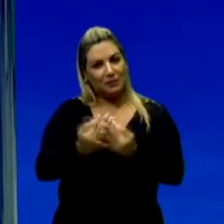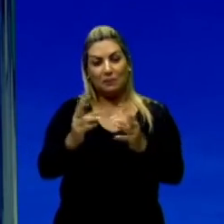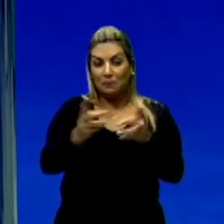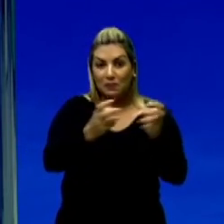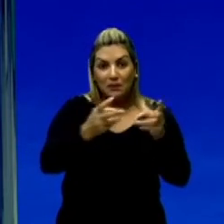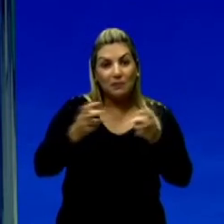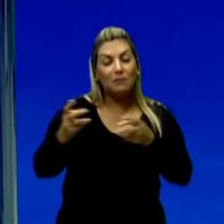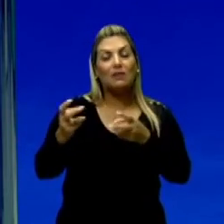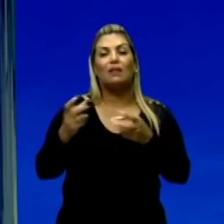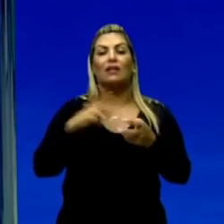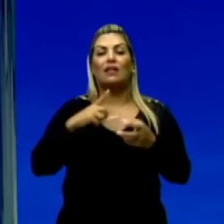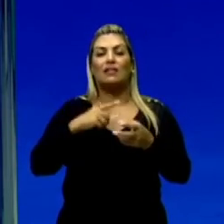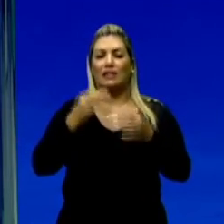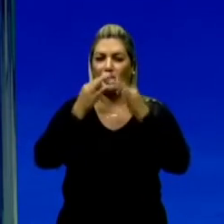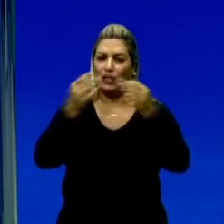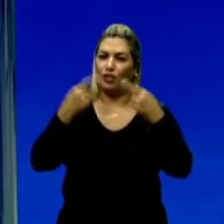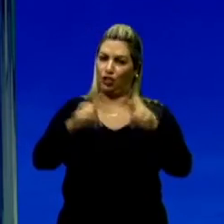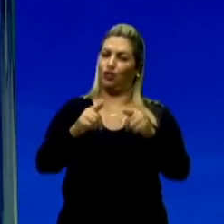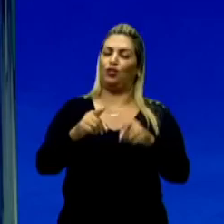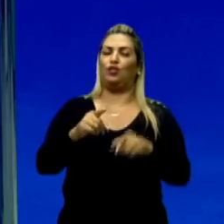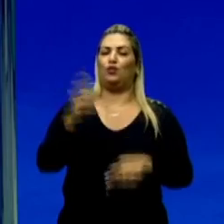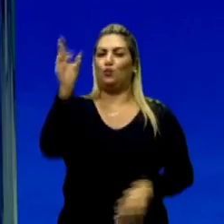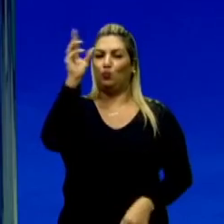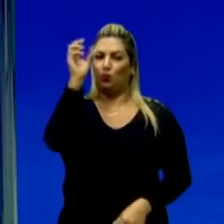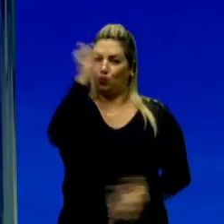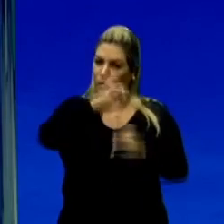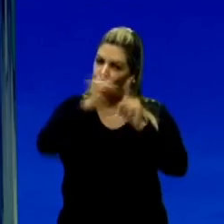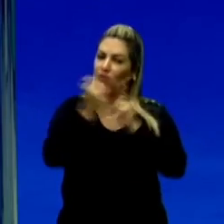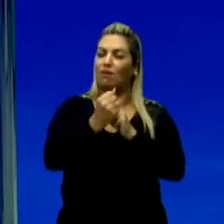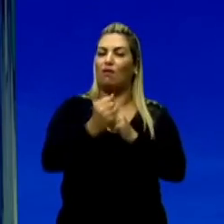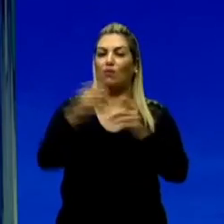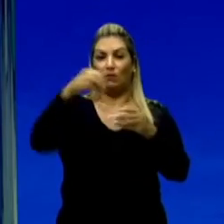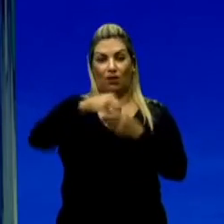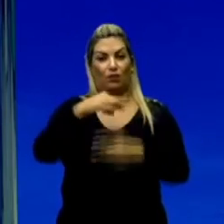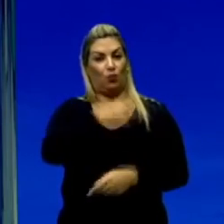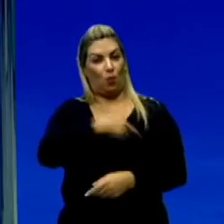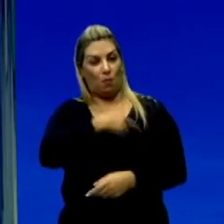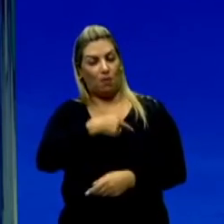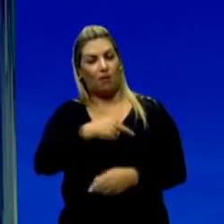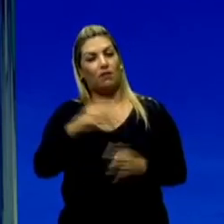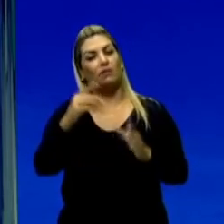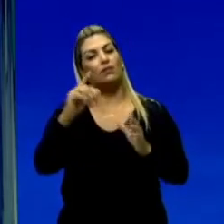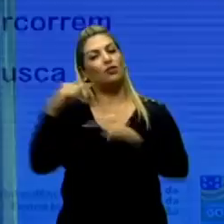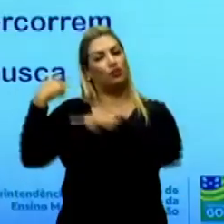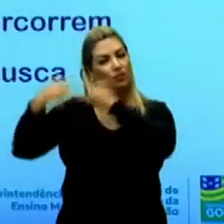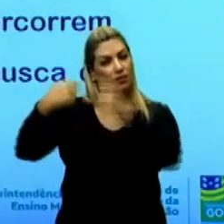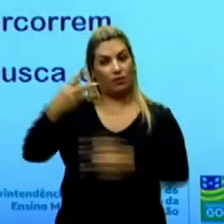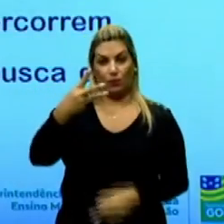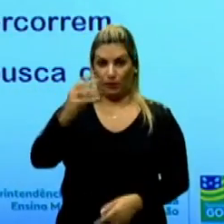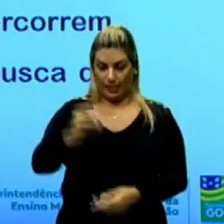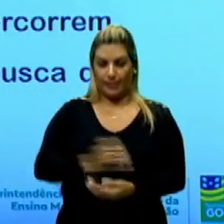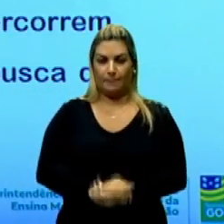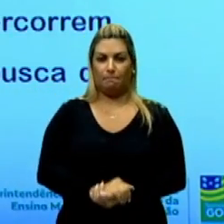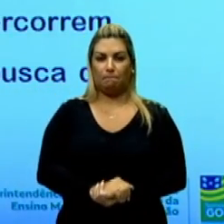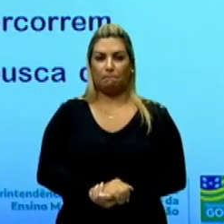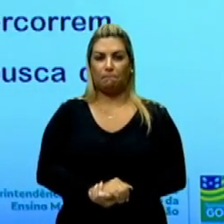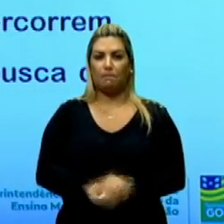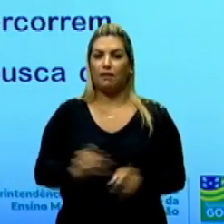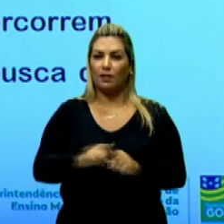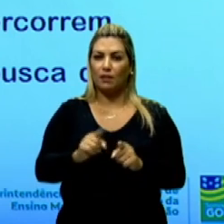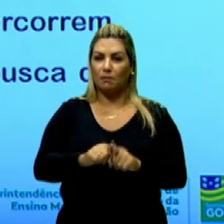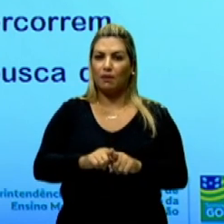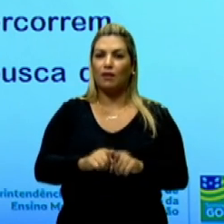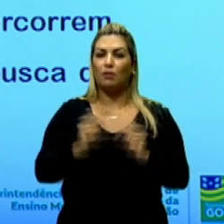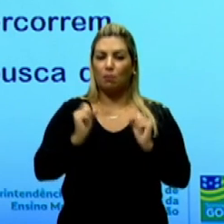perceber essa crítica social, através do romance da geração de 30. E, mais uma dica, né, da atualidade, vocês poderão,